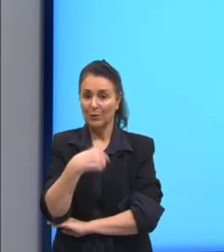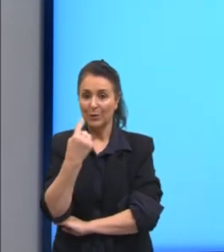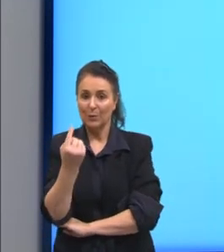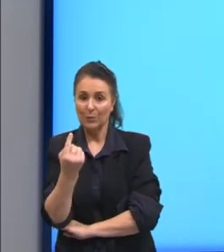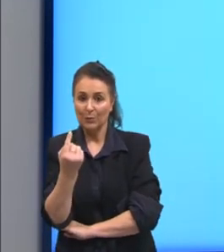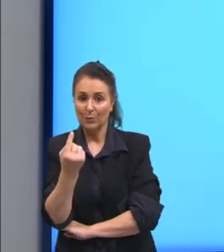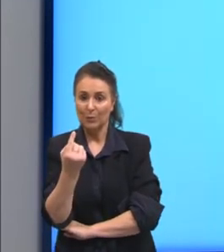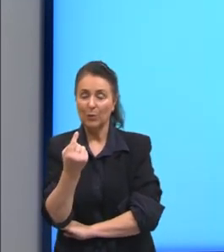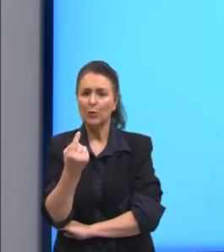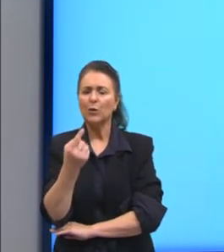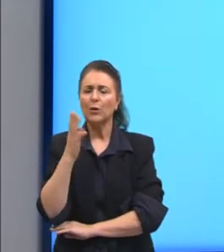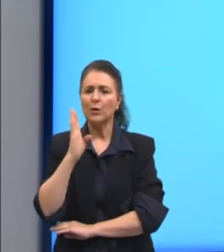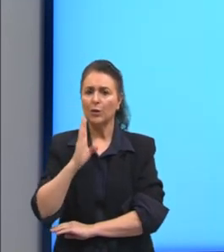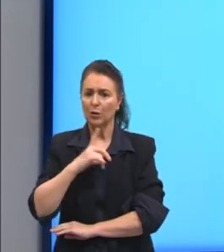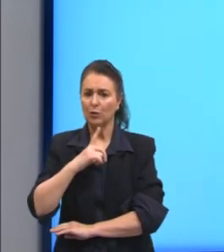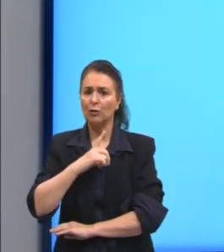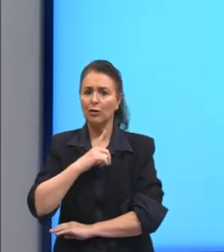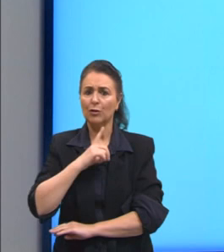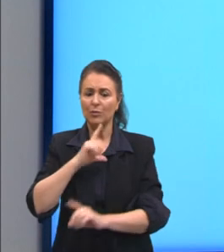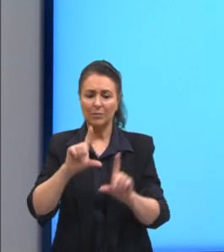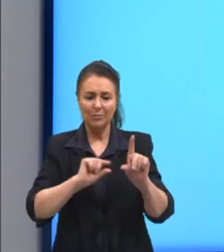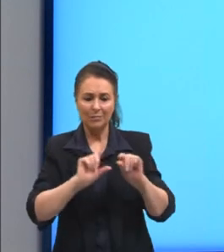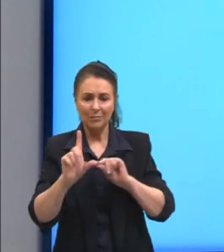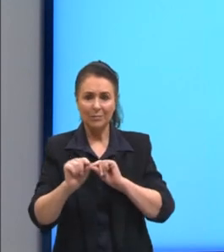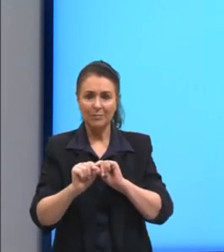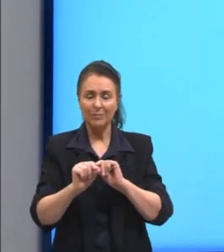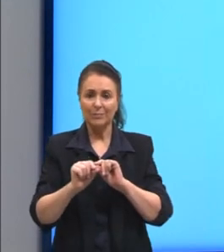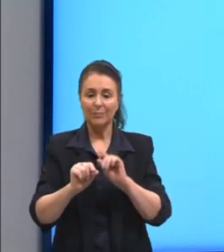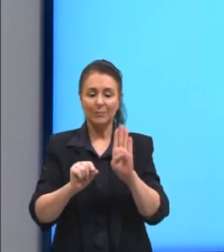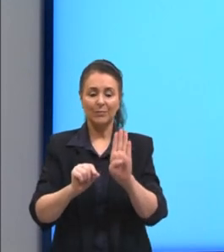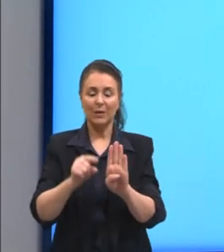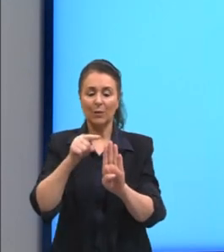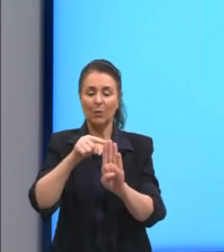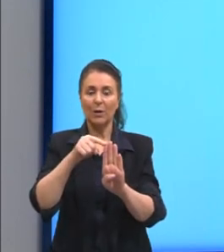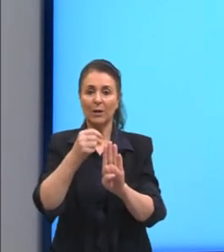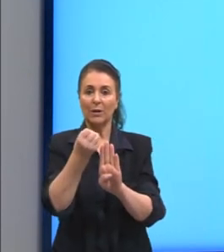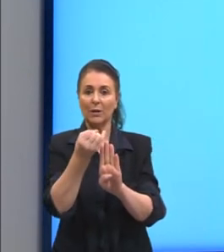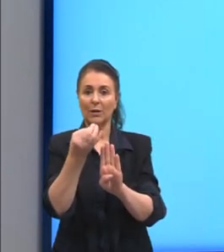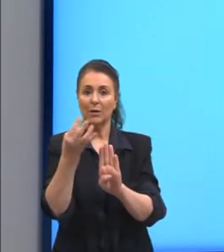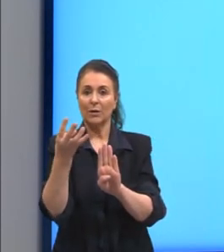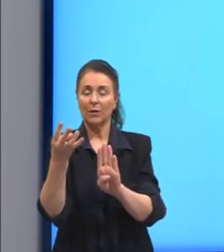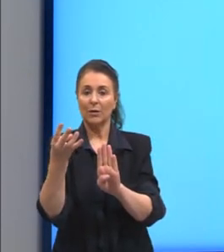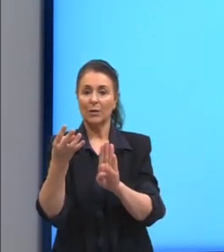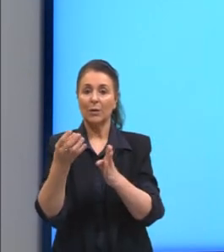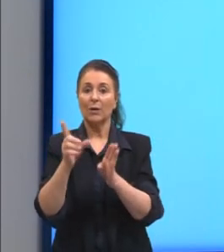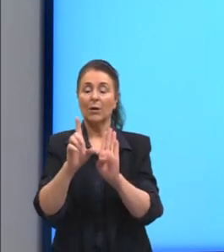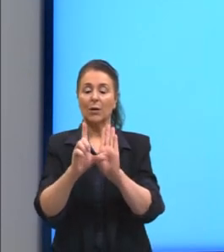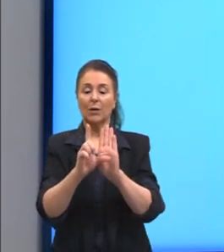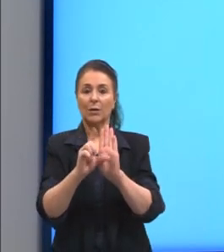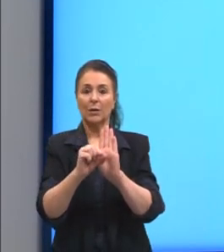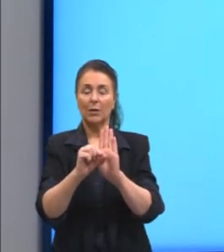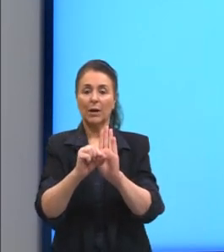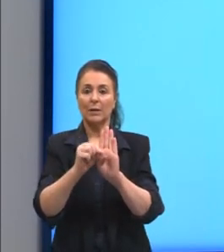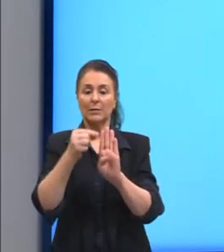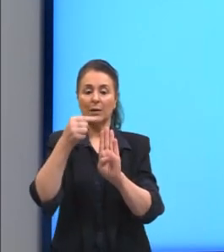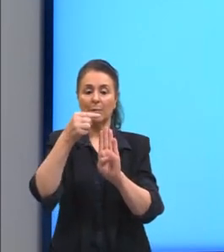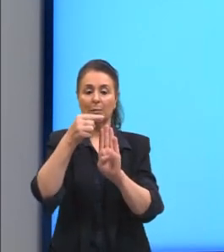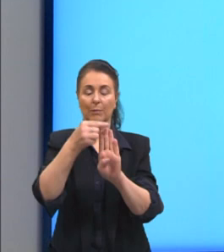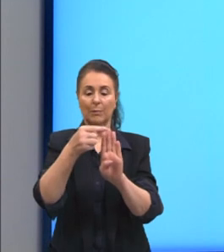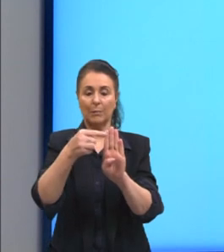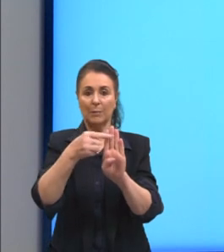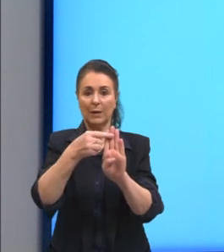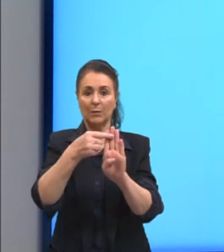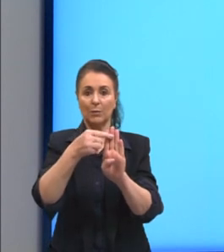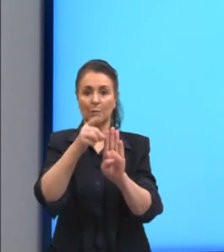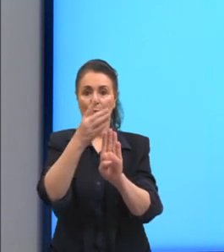tínhamos em todas as alternativas e descobri o expoente, então, que seria 10 elevado a menos 4. Então, a nossa